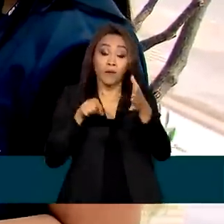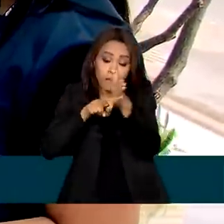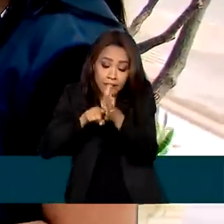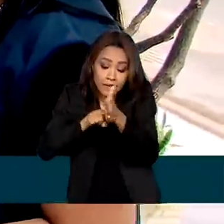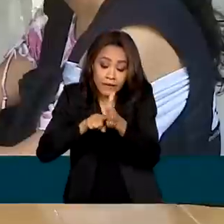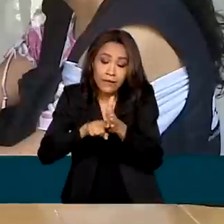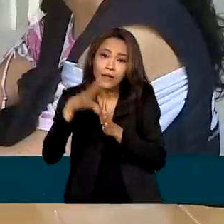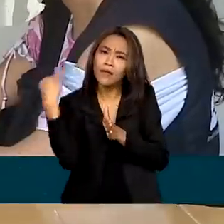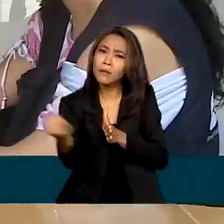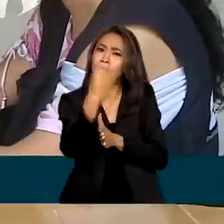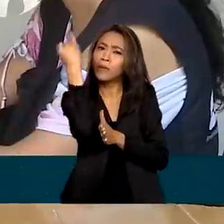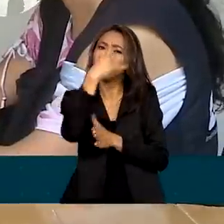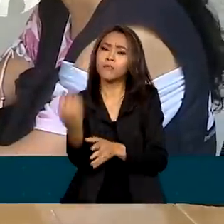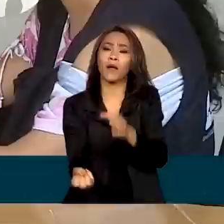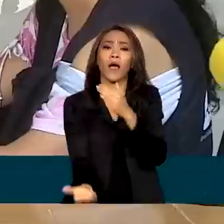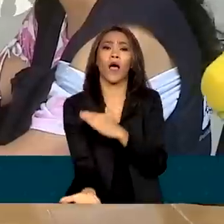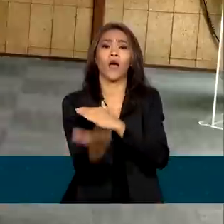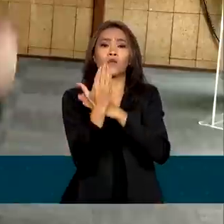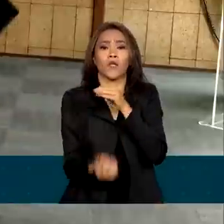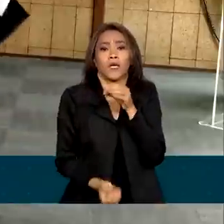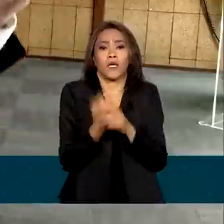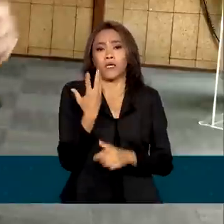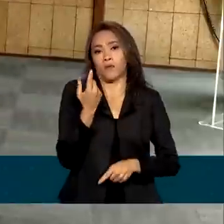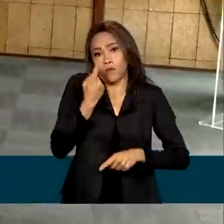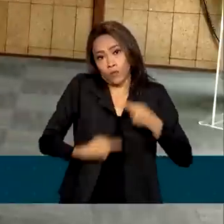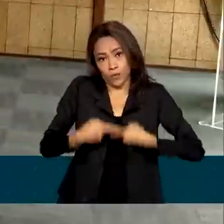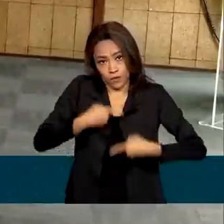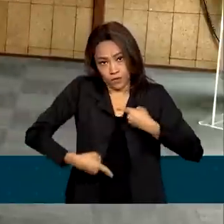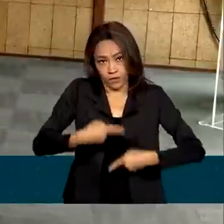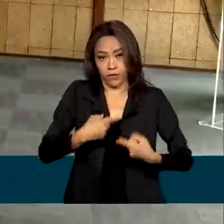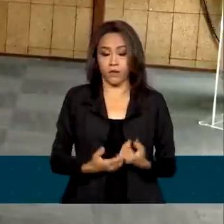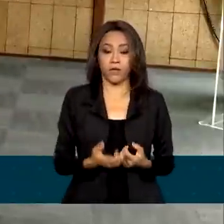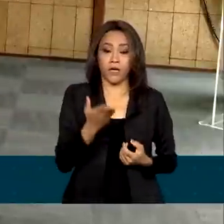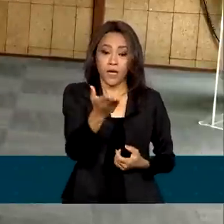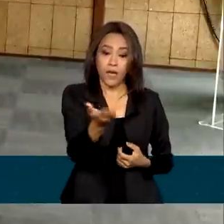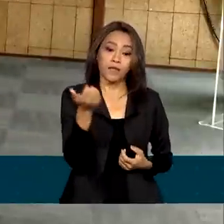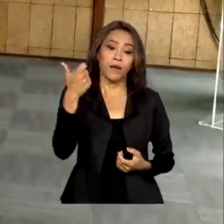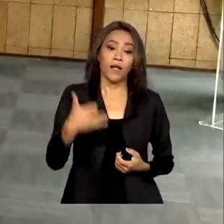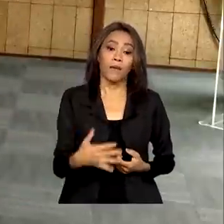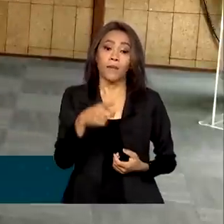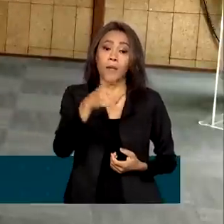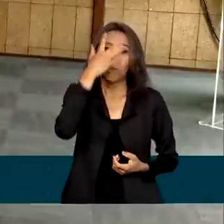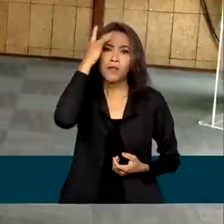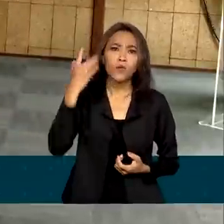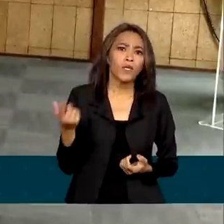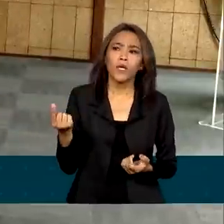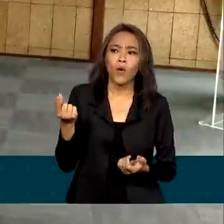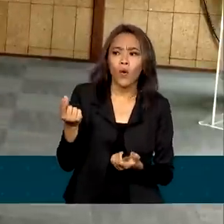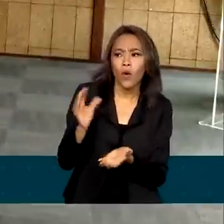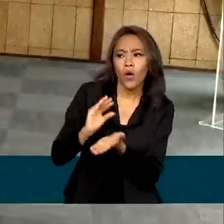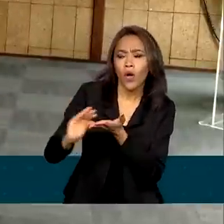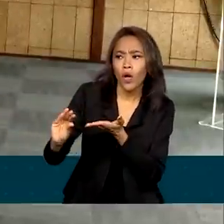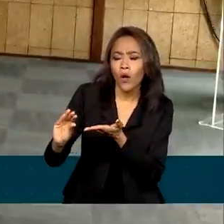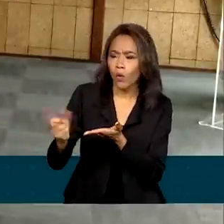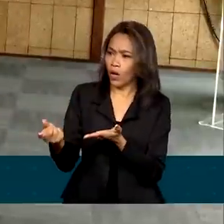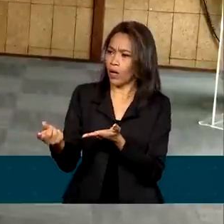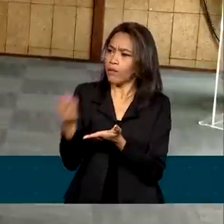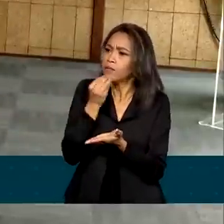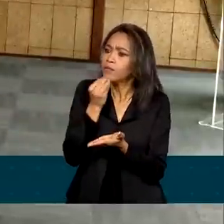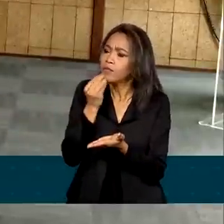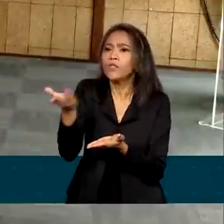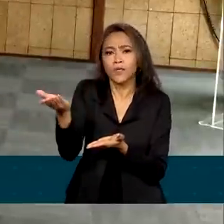a construção de políticas públicas. A gente vai ter a relação das pessoas ali que não recebem transferência de renda, mas deveriam estar recebendo,